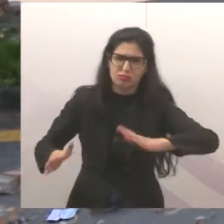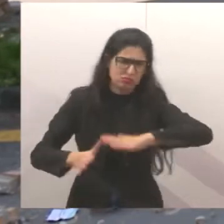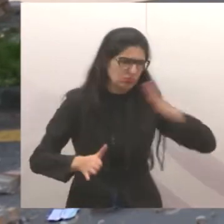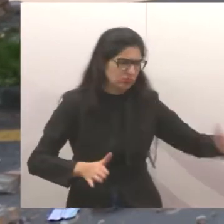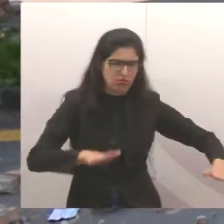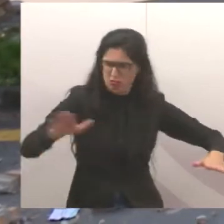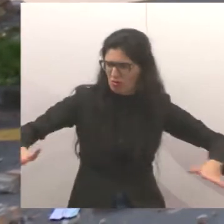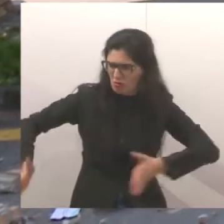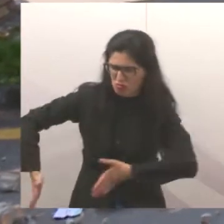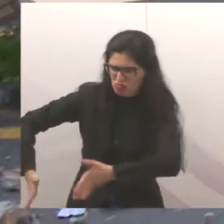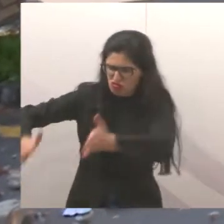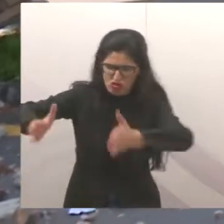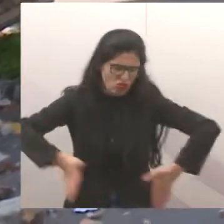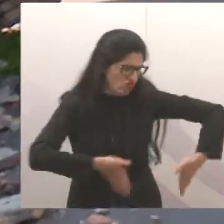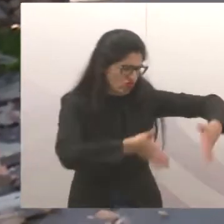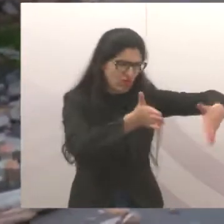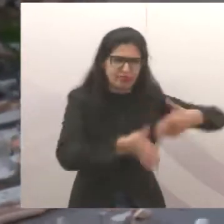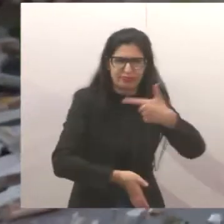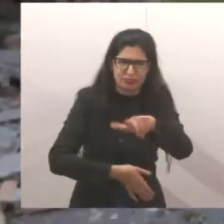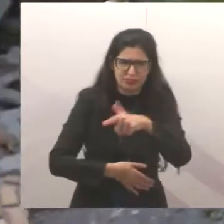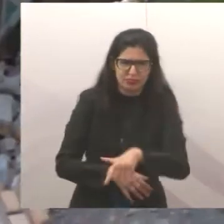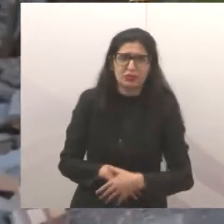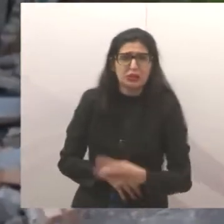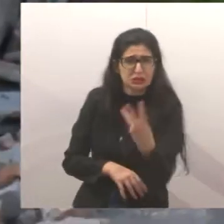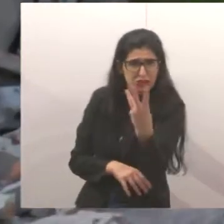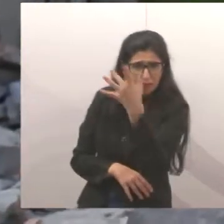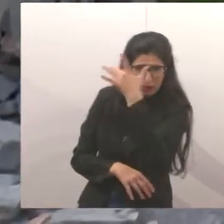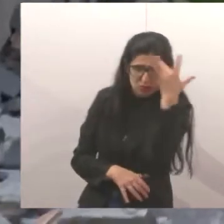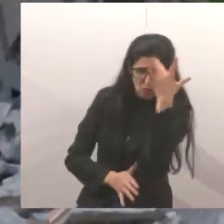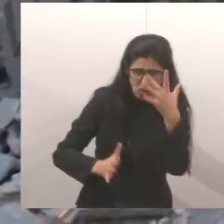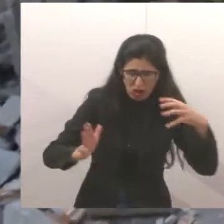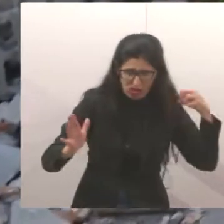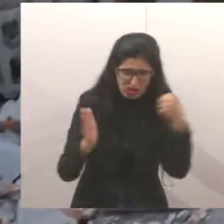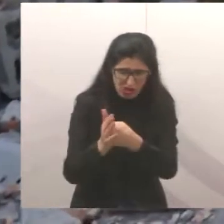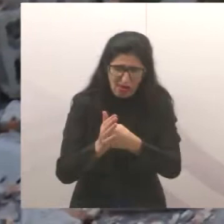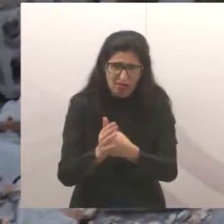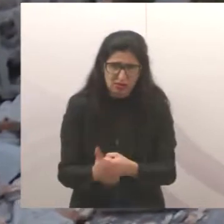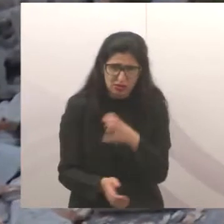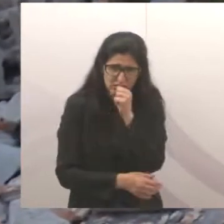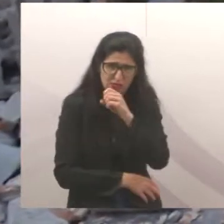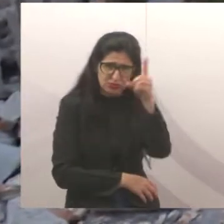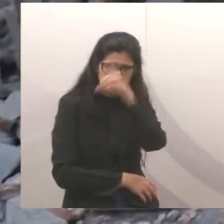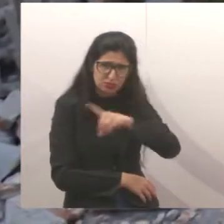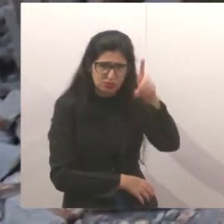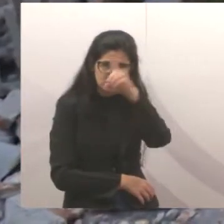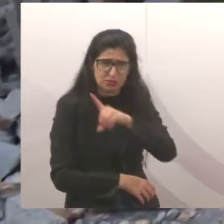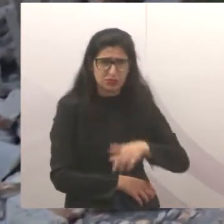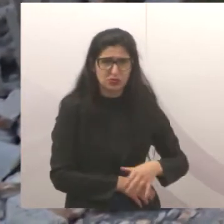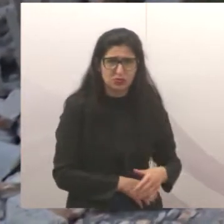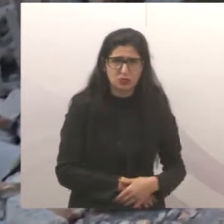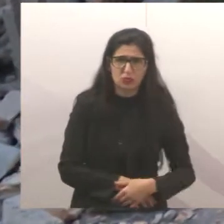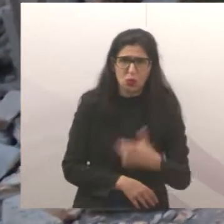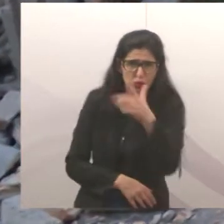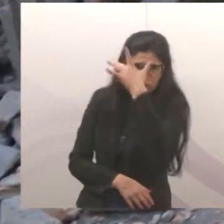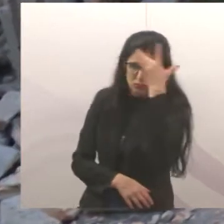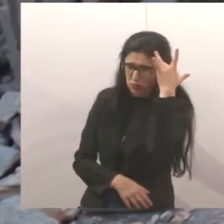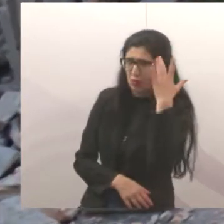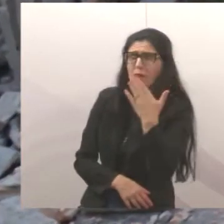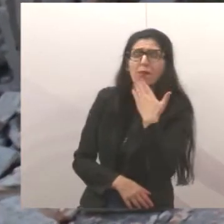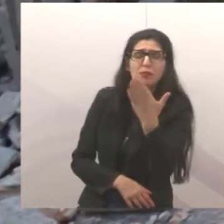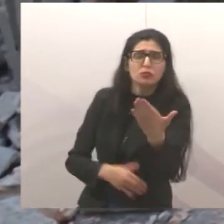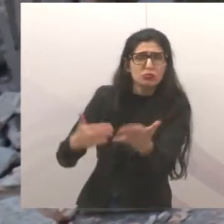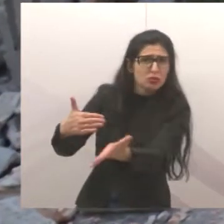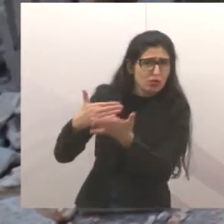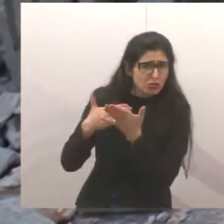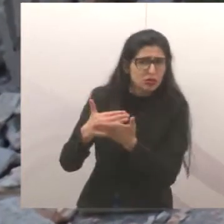direito, nem para o lado esquerdo. Já quase foi três pessoas atropeladas esse final de semana, me pedindo ajuda ali, você entendeu? A prefeitura